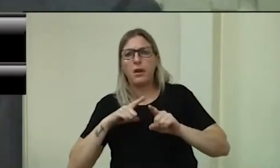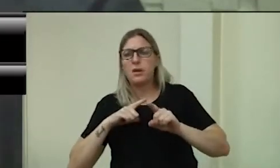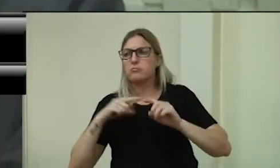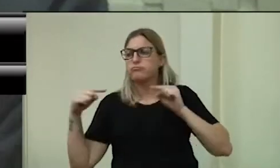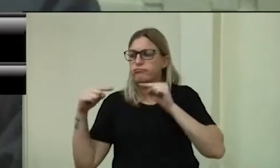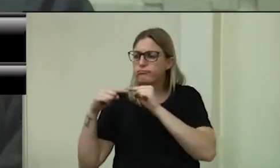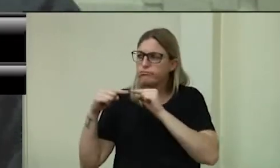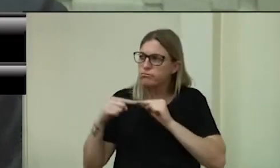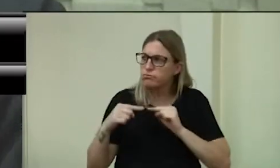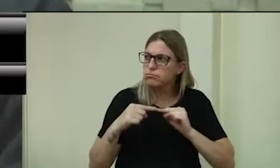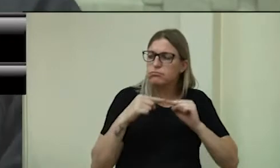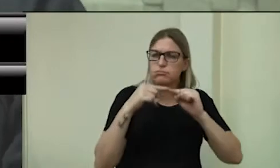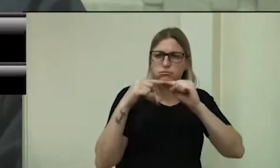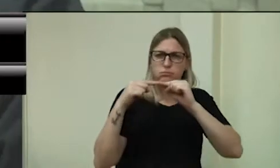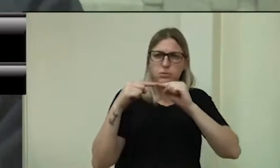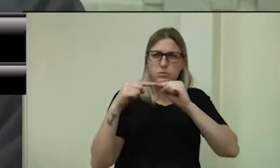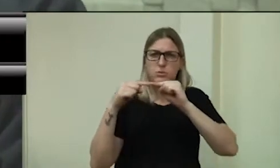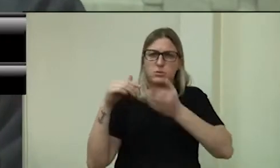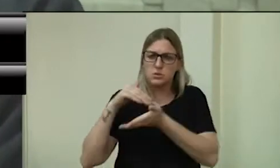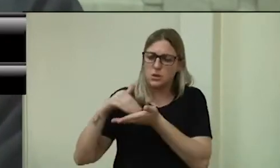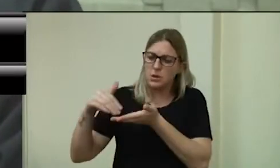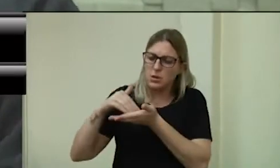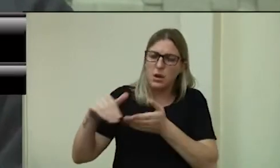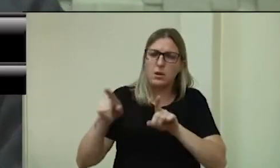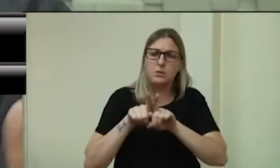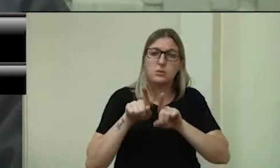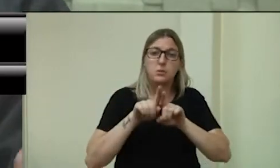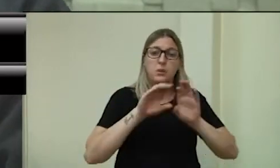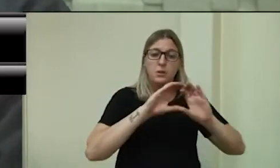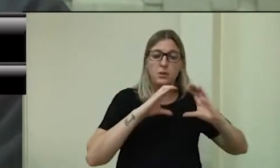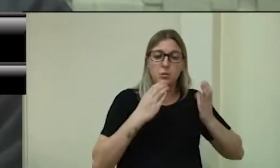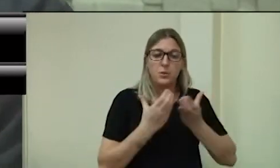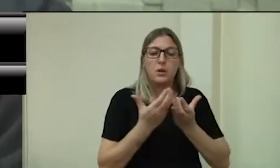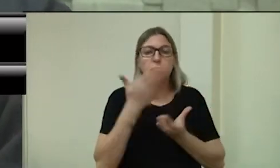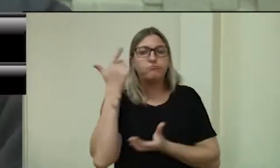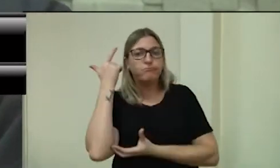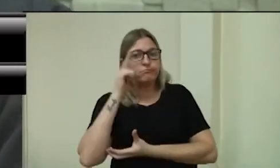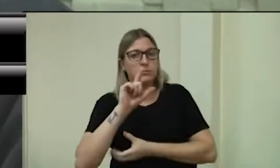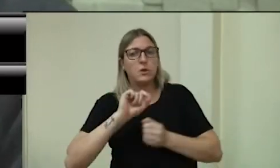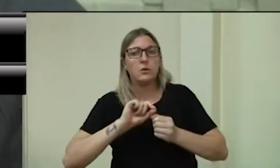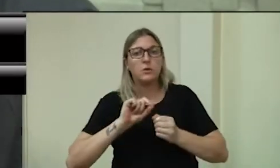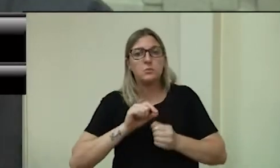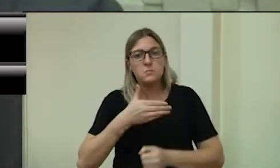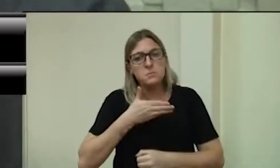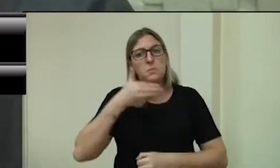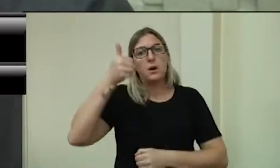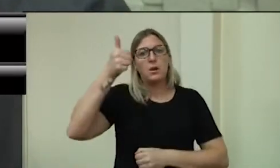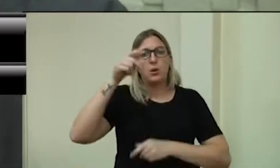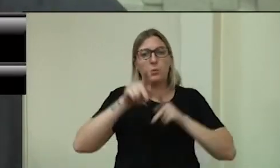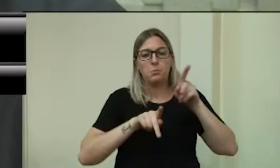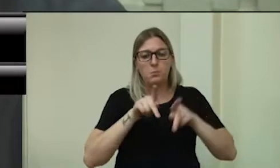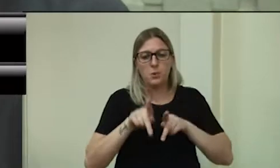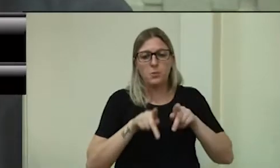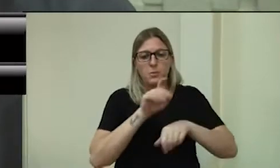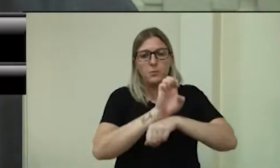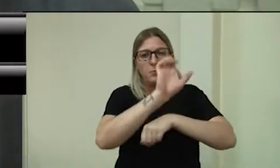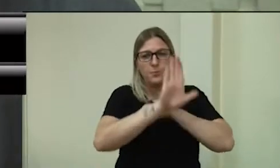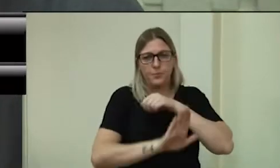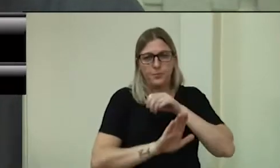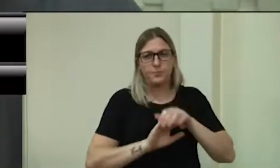secretários e de toda a comunidade para que a gente consiga fazer o melhor para a população de Erechim. A gente